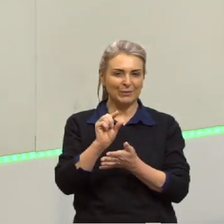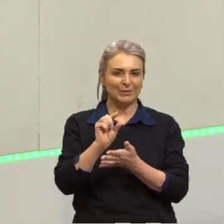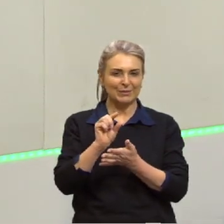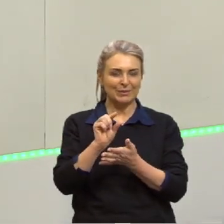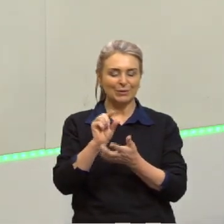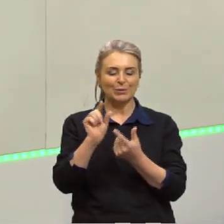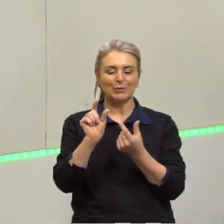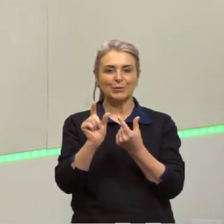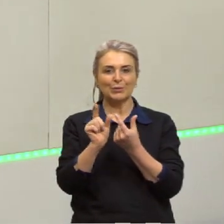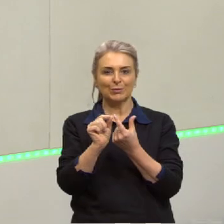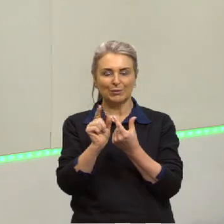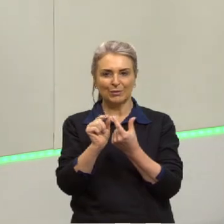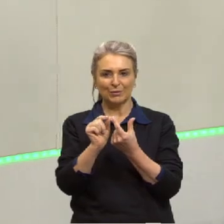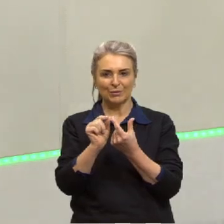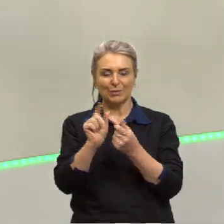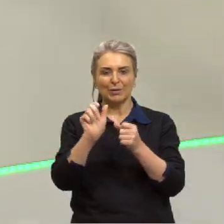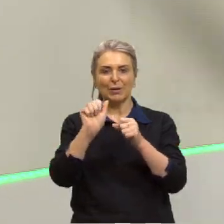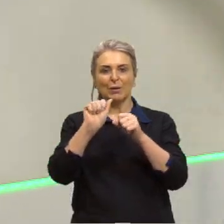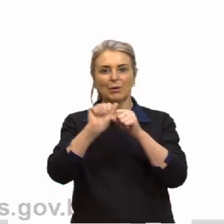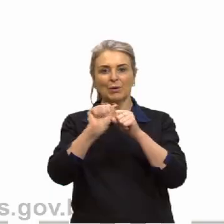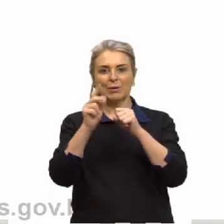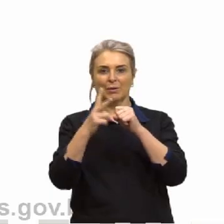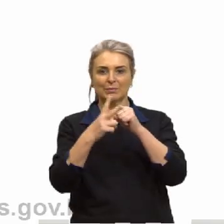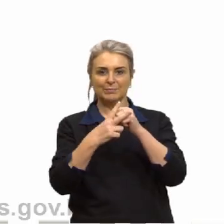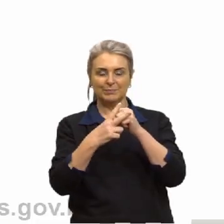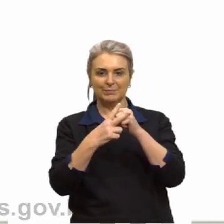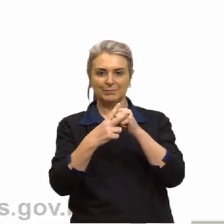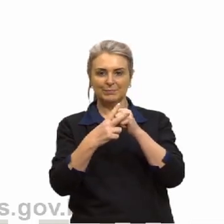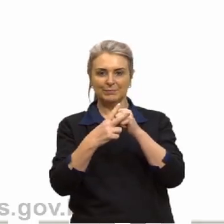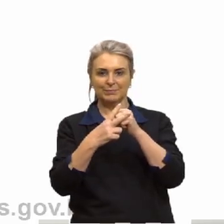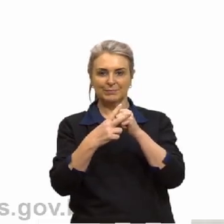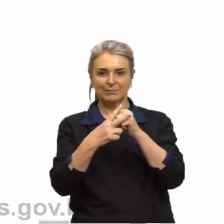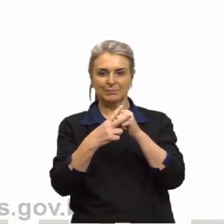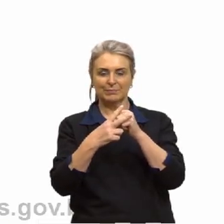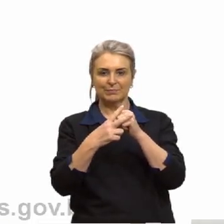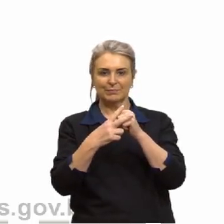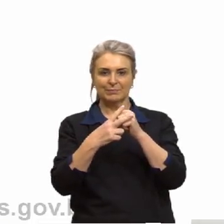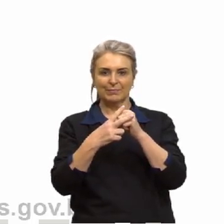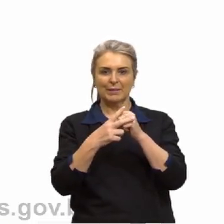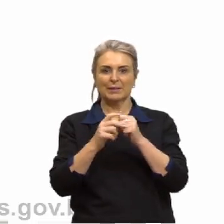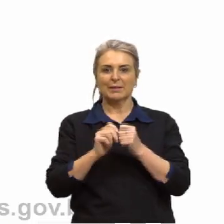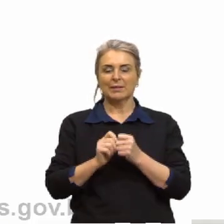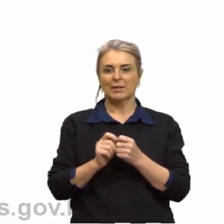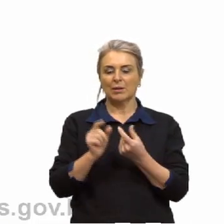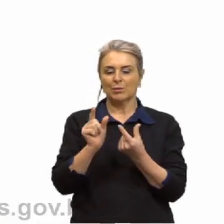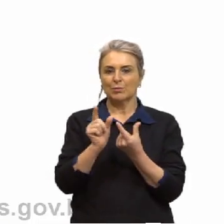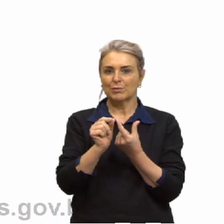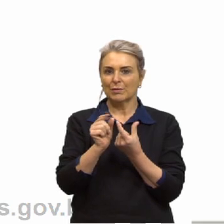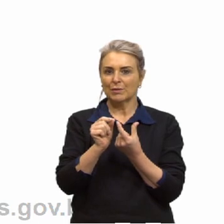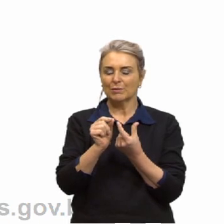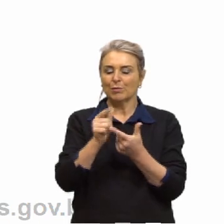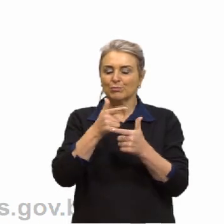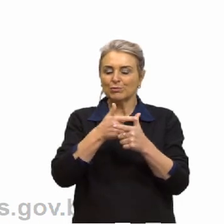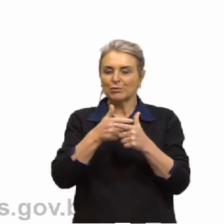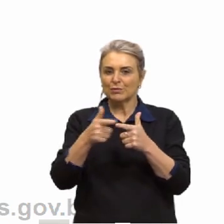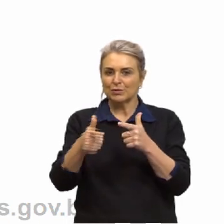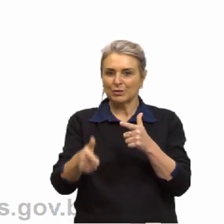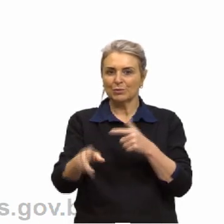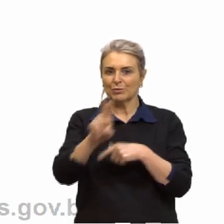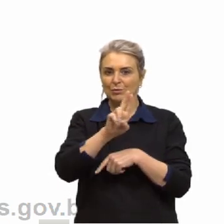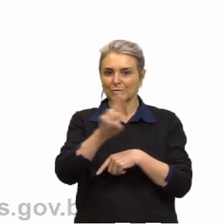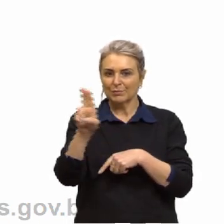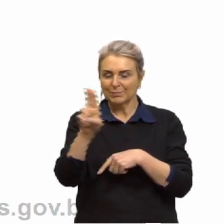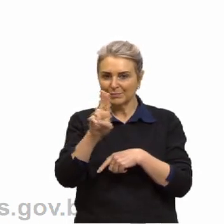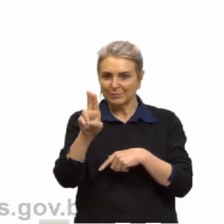com os sufixos adverbiais, porque como a gente falou anteriormente, né, os sufixos vão se dividir em nominais, verbais e